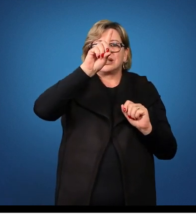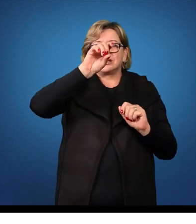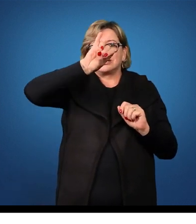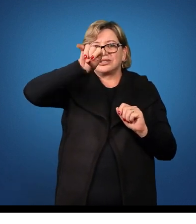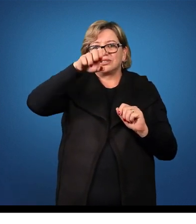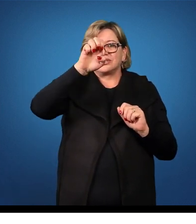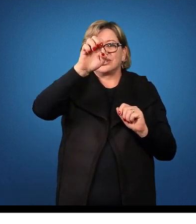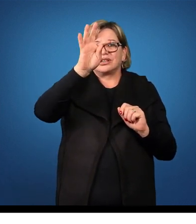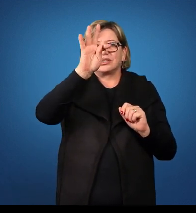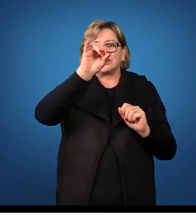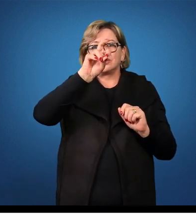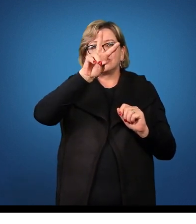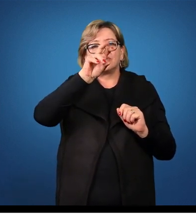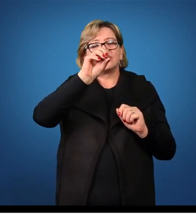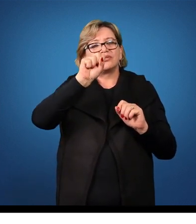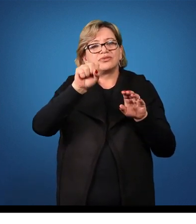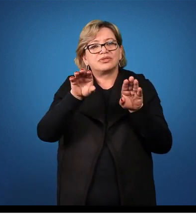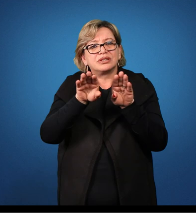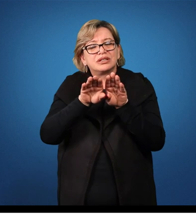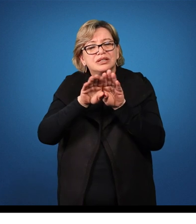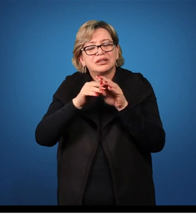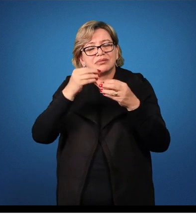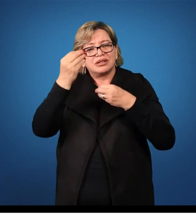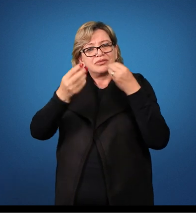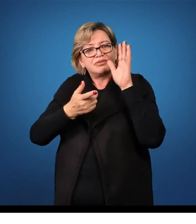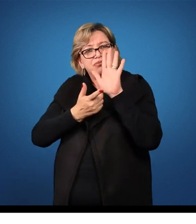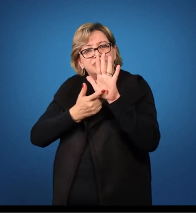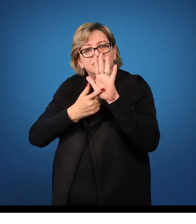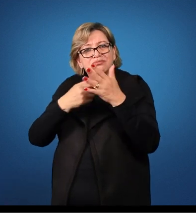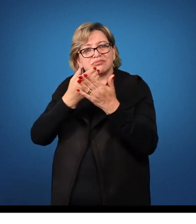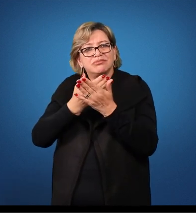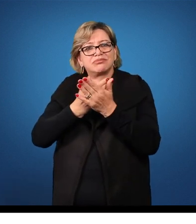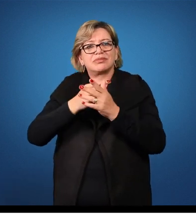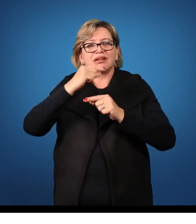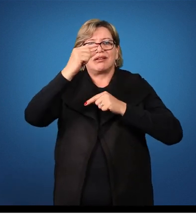segunda classe, bem como os graus do adjetivo.